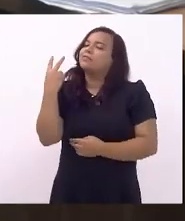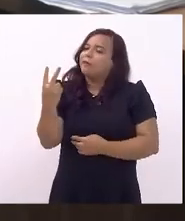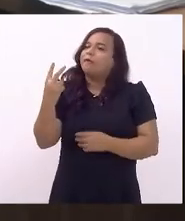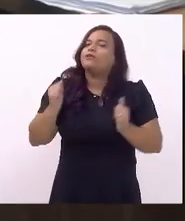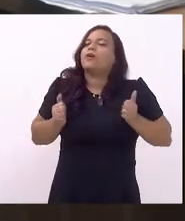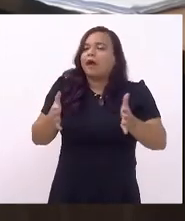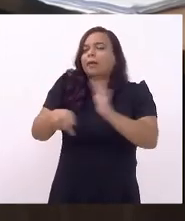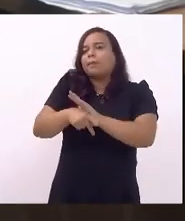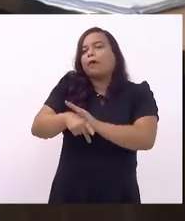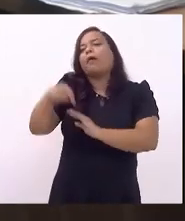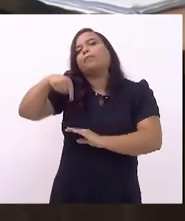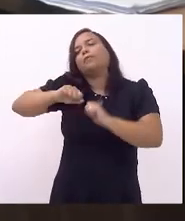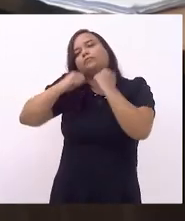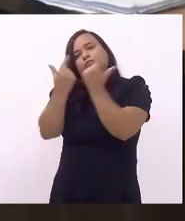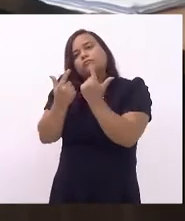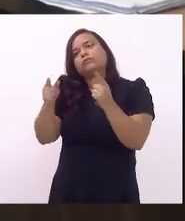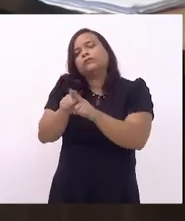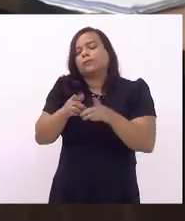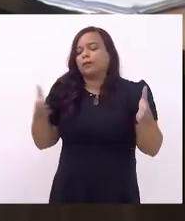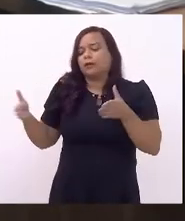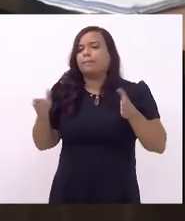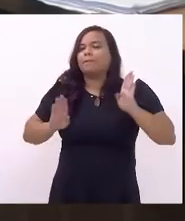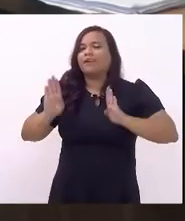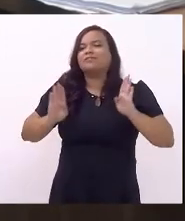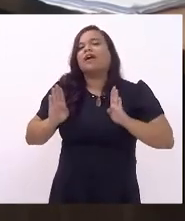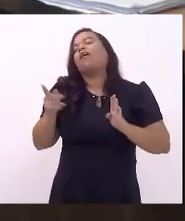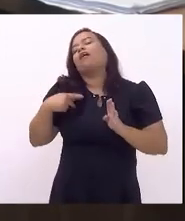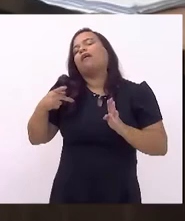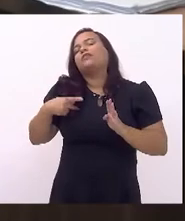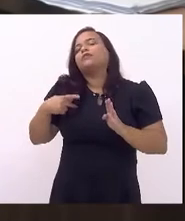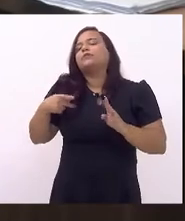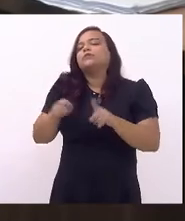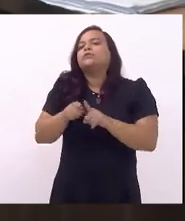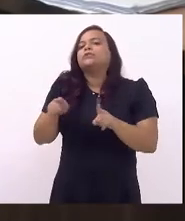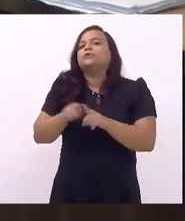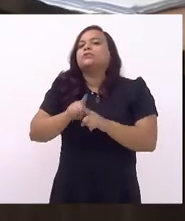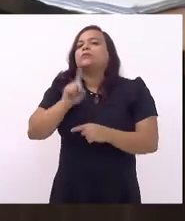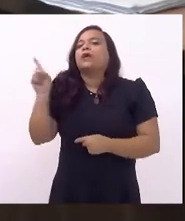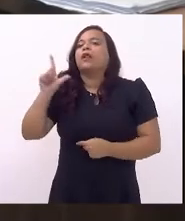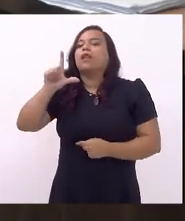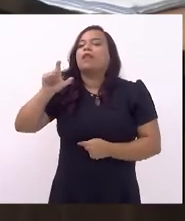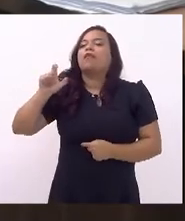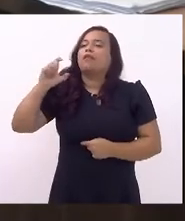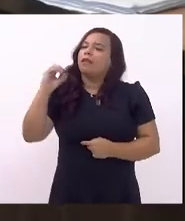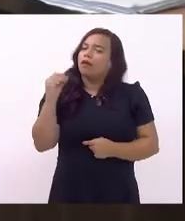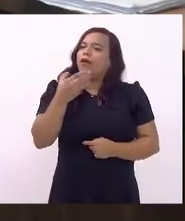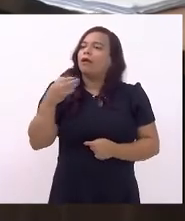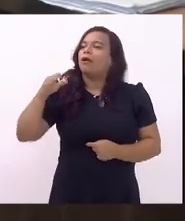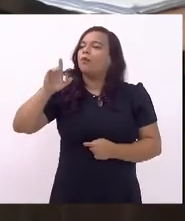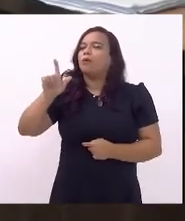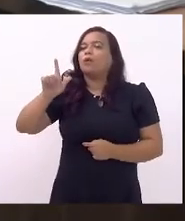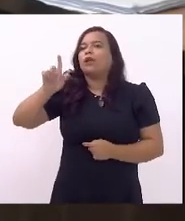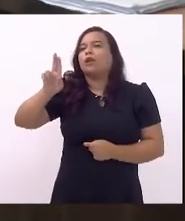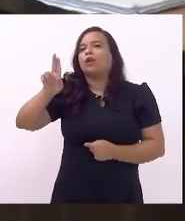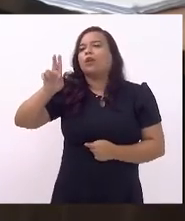ajudam a construir esse projeto. Bem como o Léo Lugão, Léo Lugão, que é o